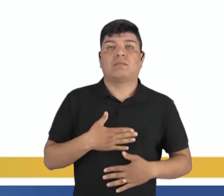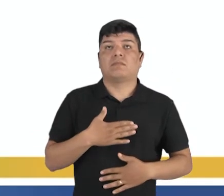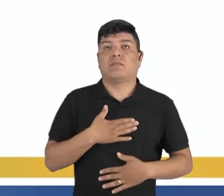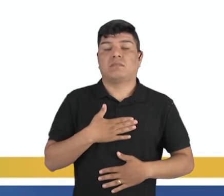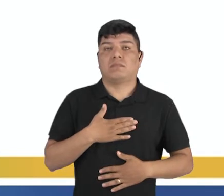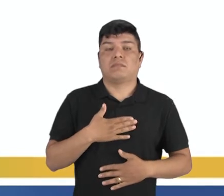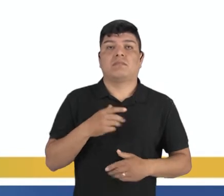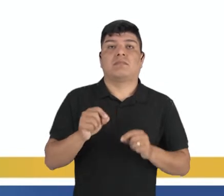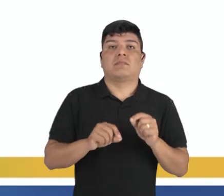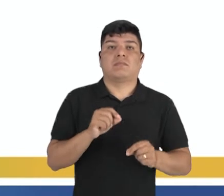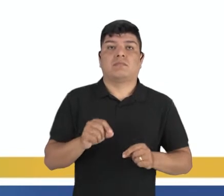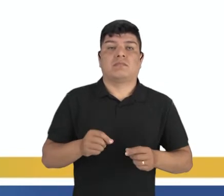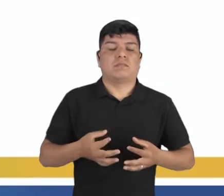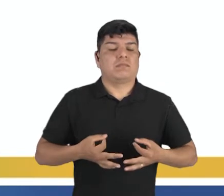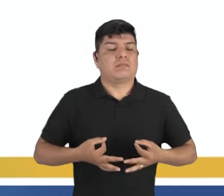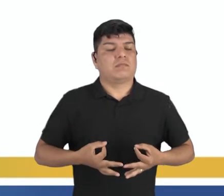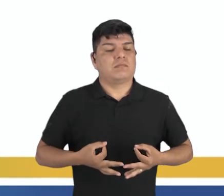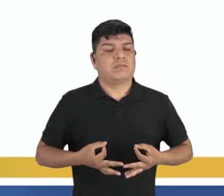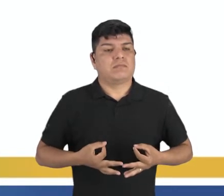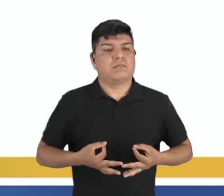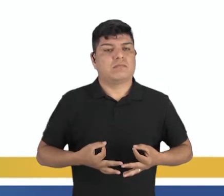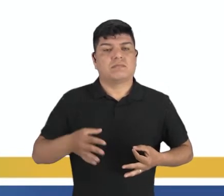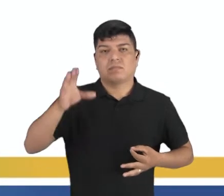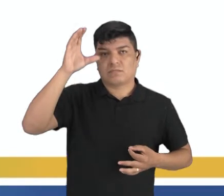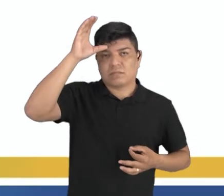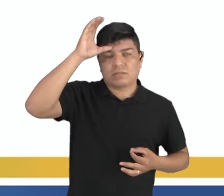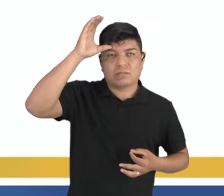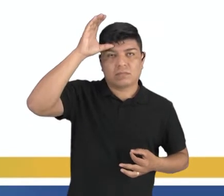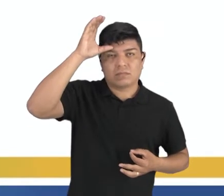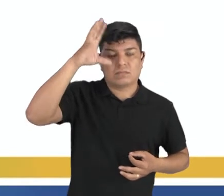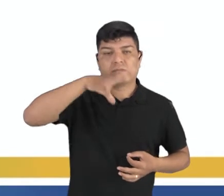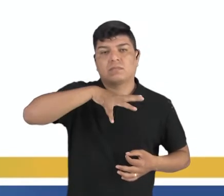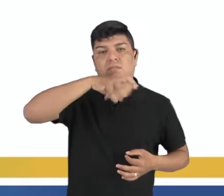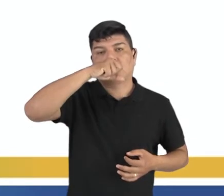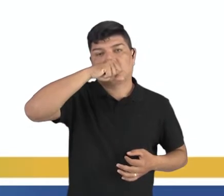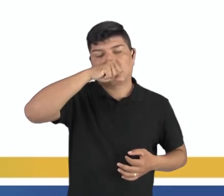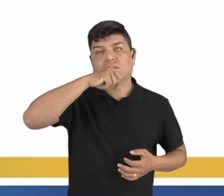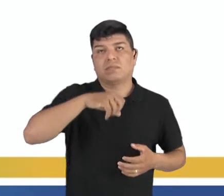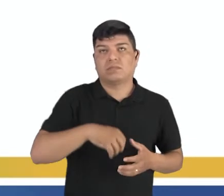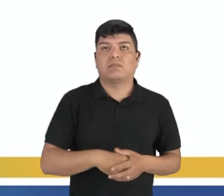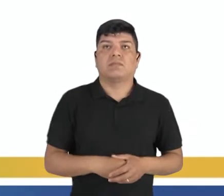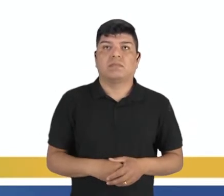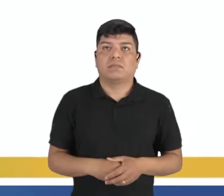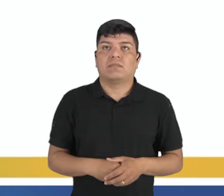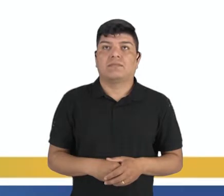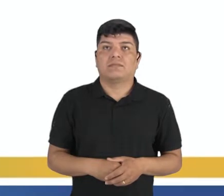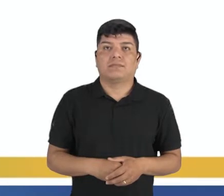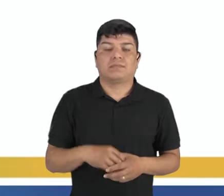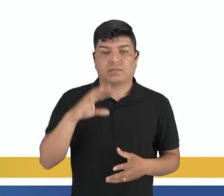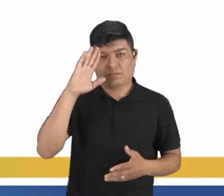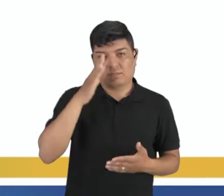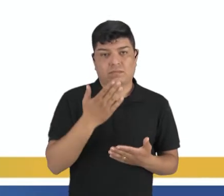vem a parte da meditação, consciência e respiração, né? Ele acredita que você tem que